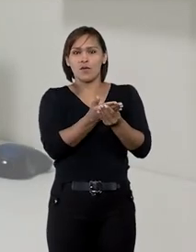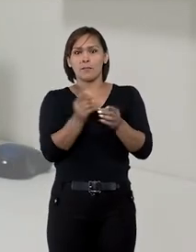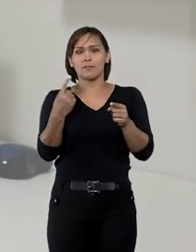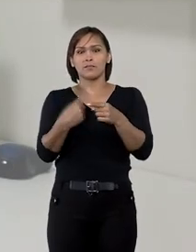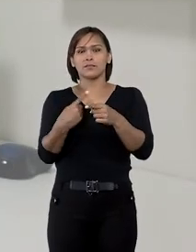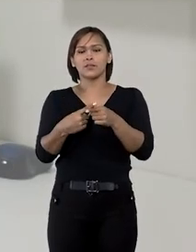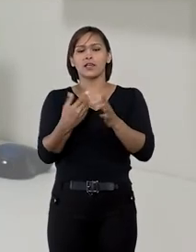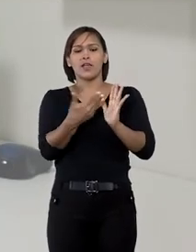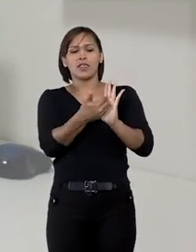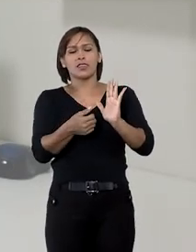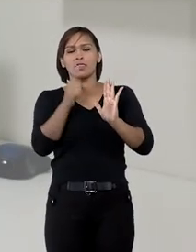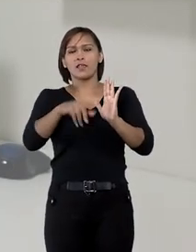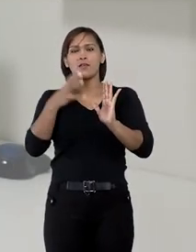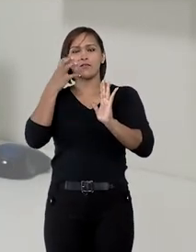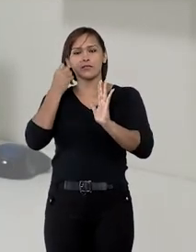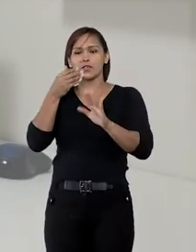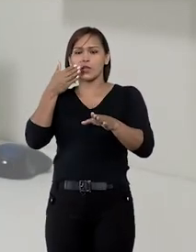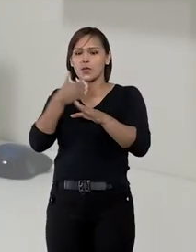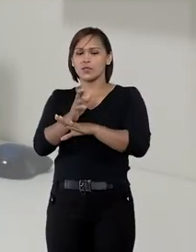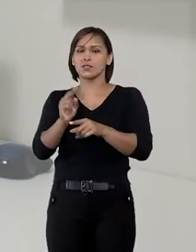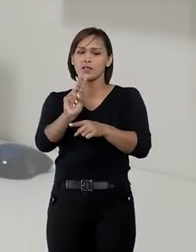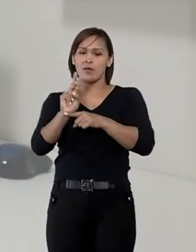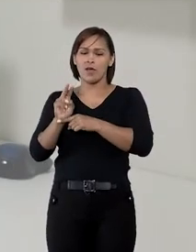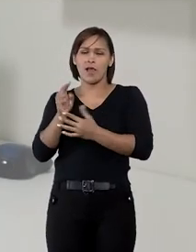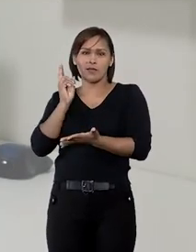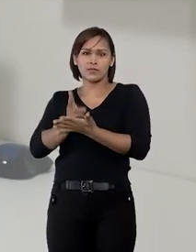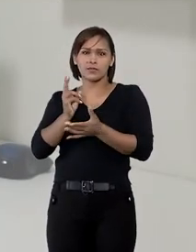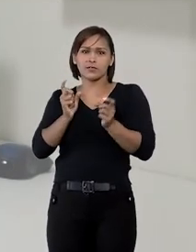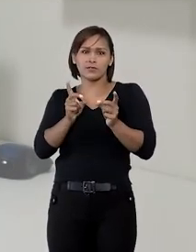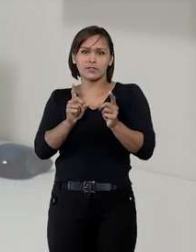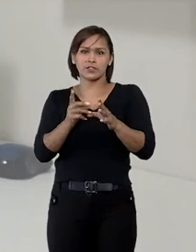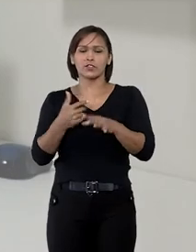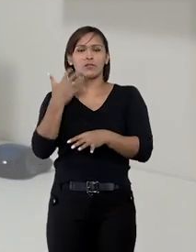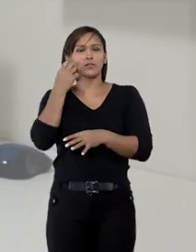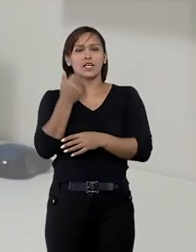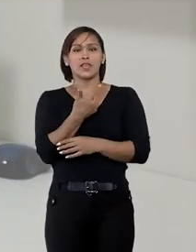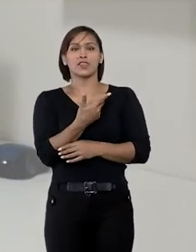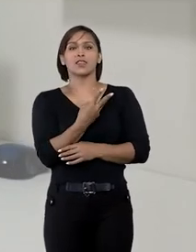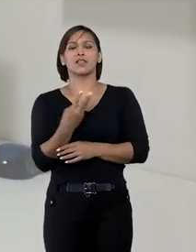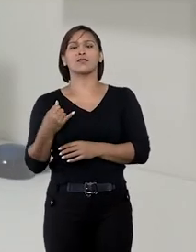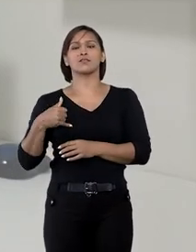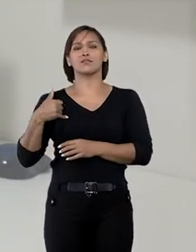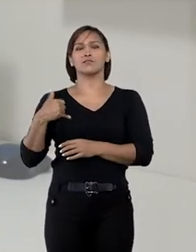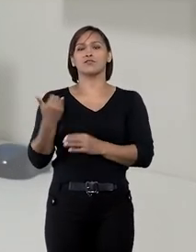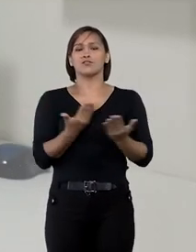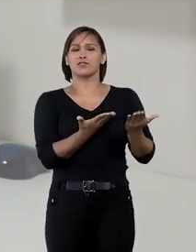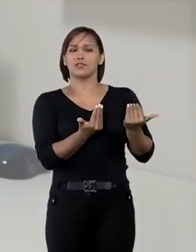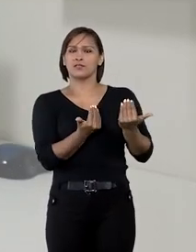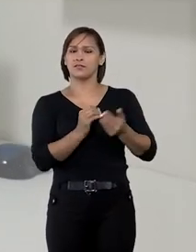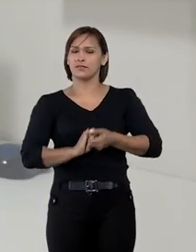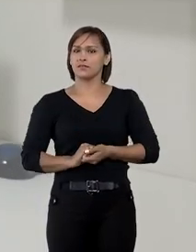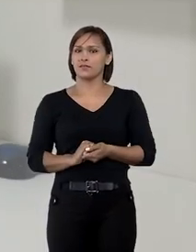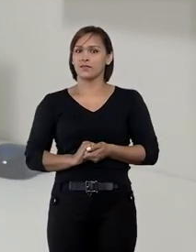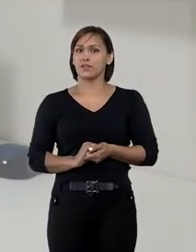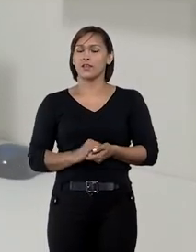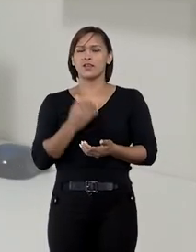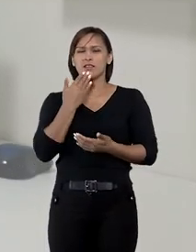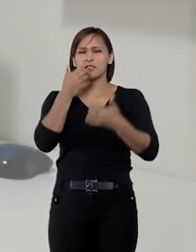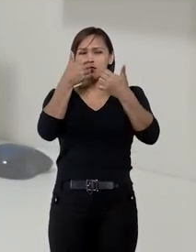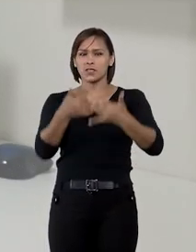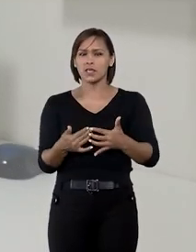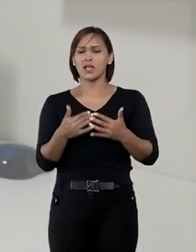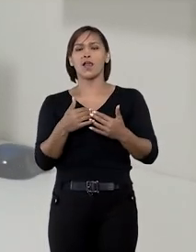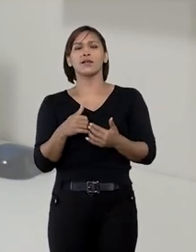que deferiu a adoção e lhes concedeu a guarda definitiva do adolescente quando ele tinha 13 anos de idade. Alegaram que o